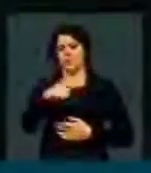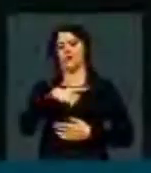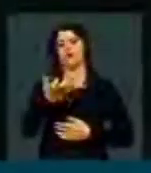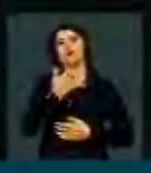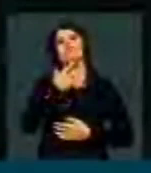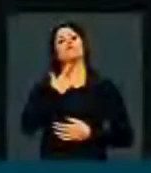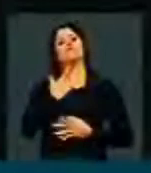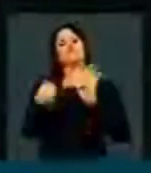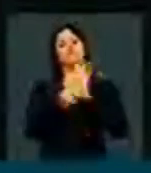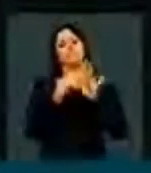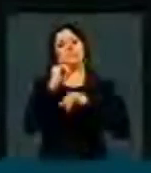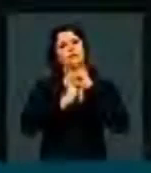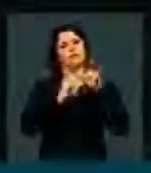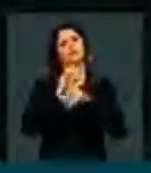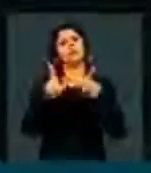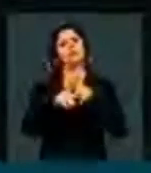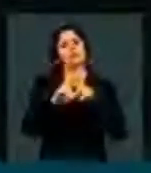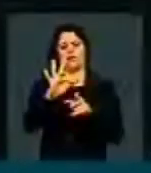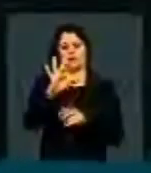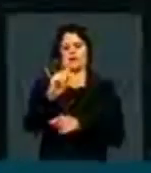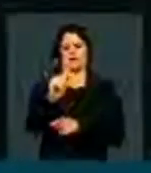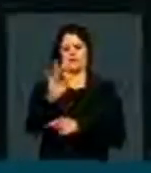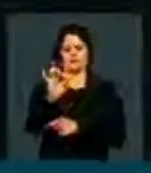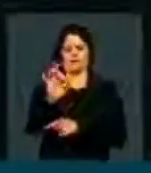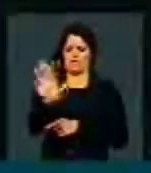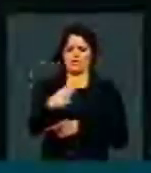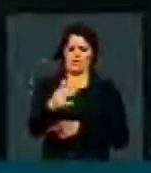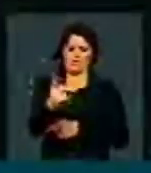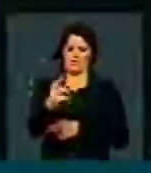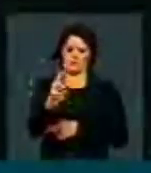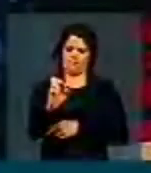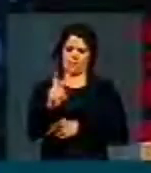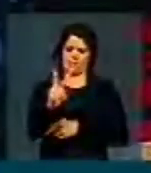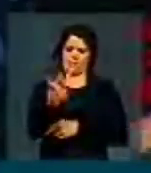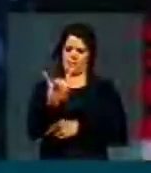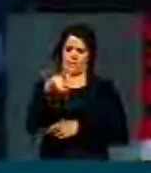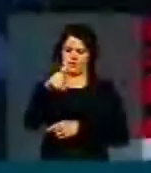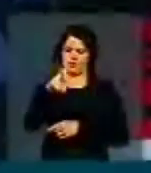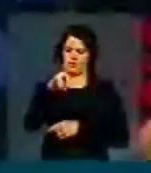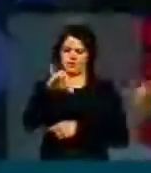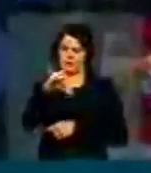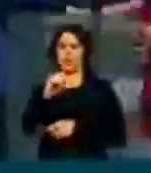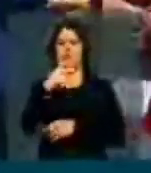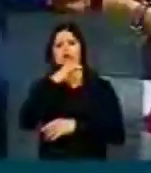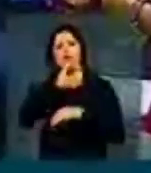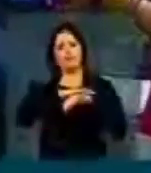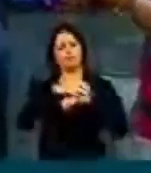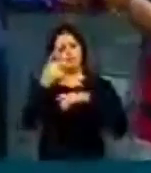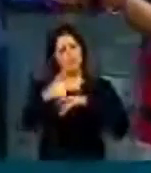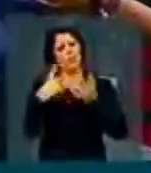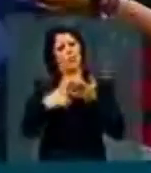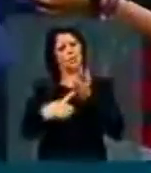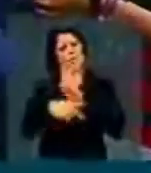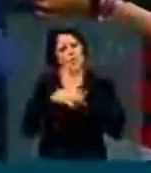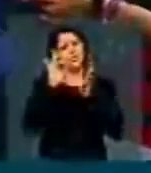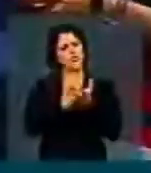marco da internet, quer votar o fator previdenciário. Eu acho que está na hora de a gente votar, e o plenário precisa se comprometer